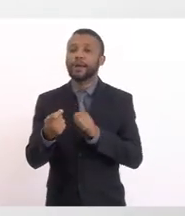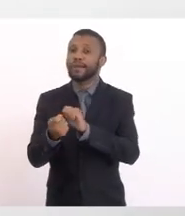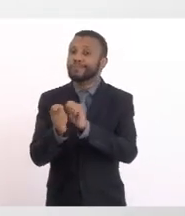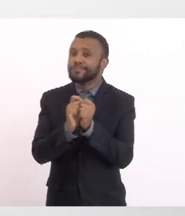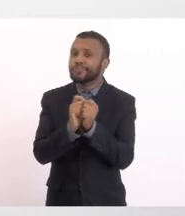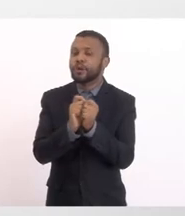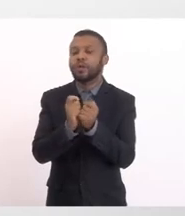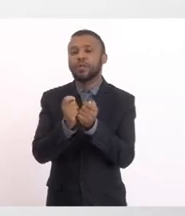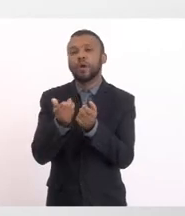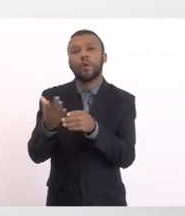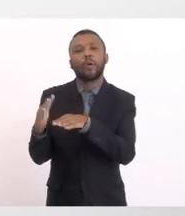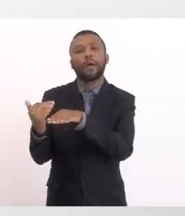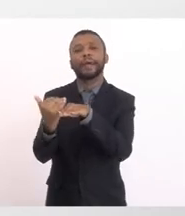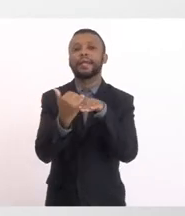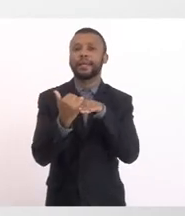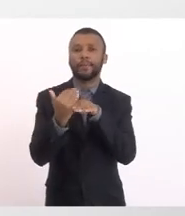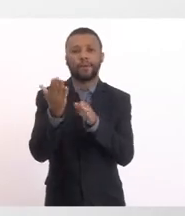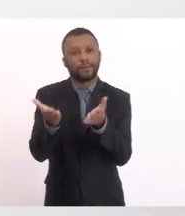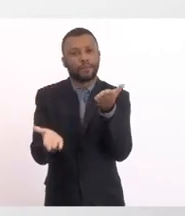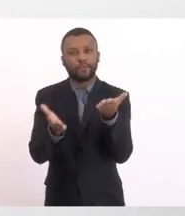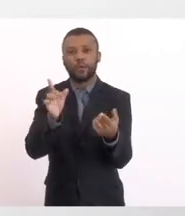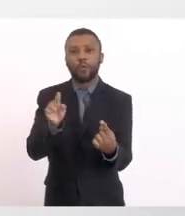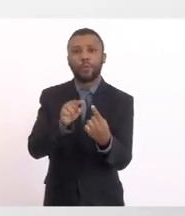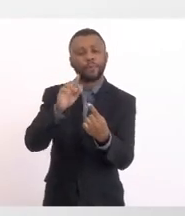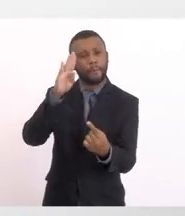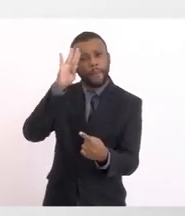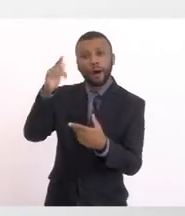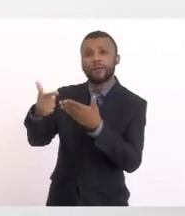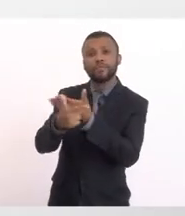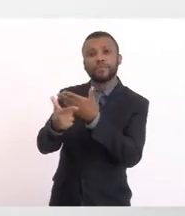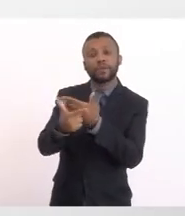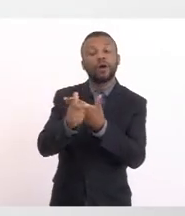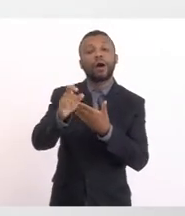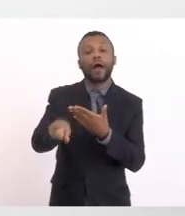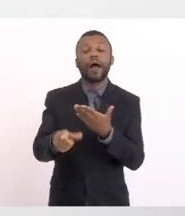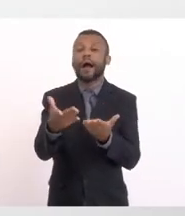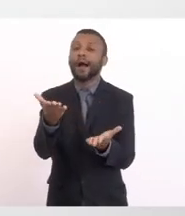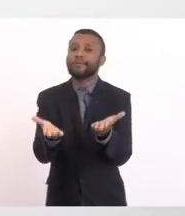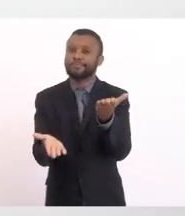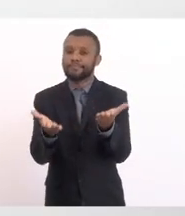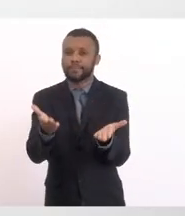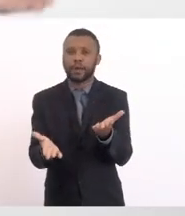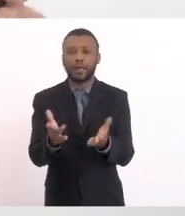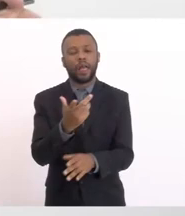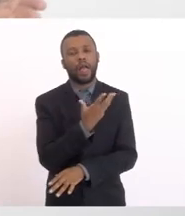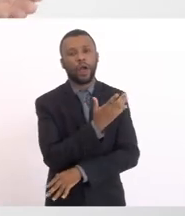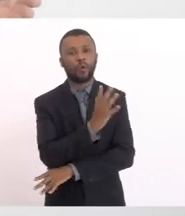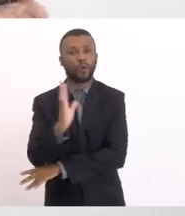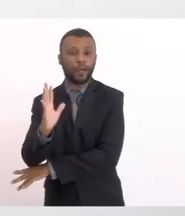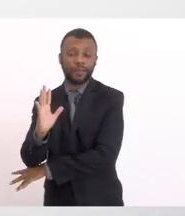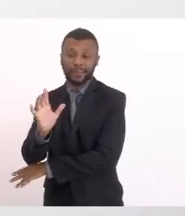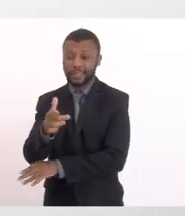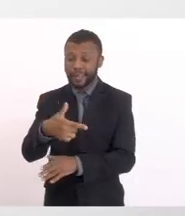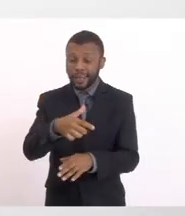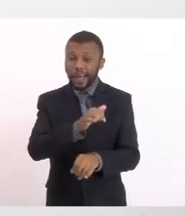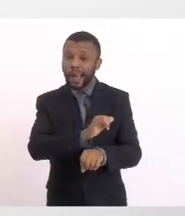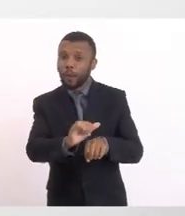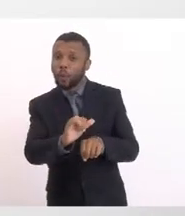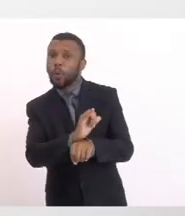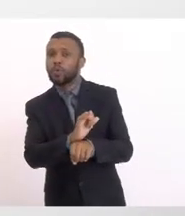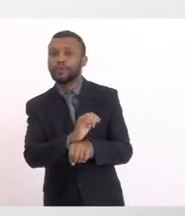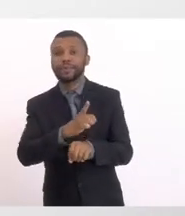esquecendo Que o principal É a função ecológica Daquele recurso hídrico Que tem uma importância Fundamental Para a